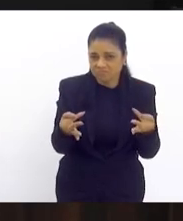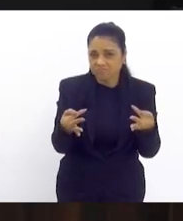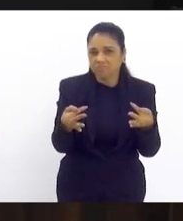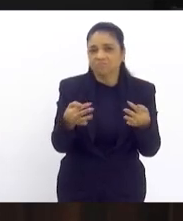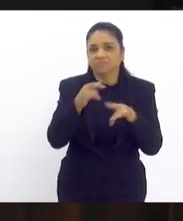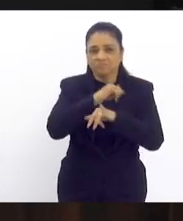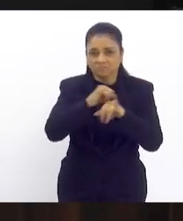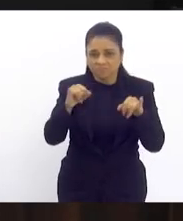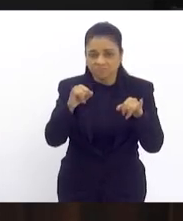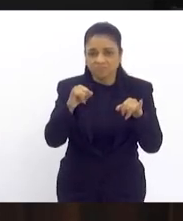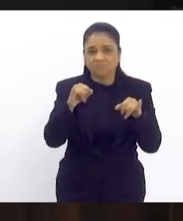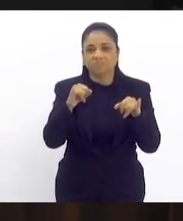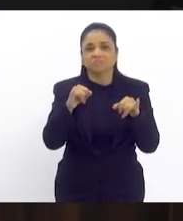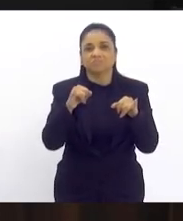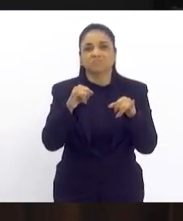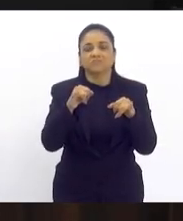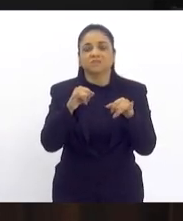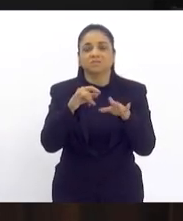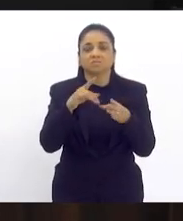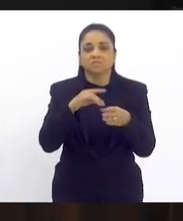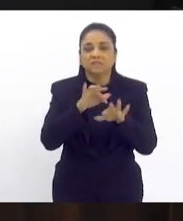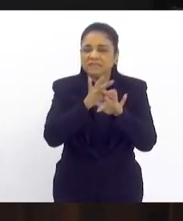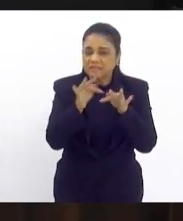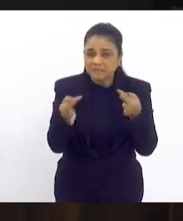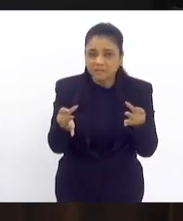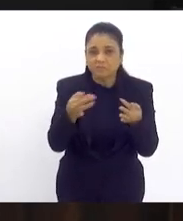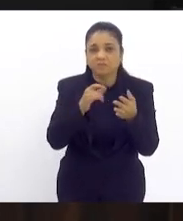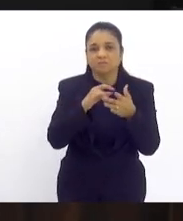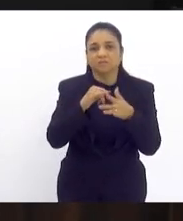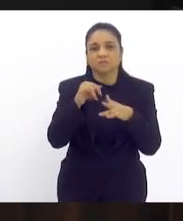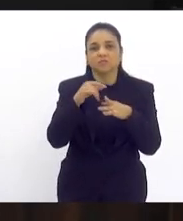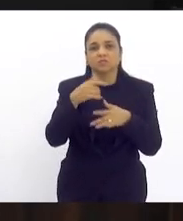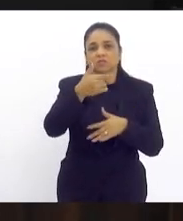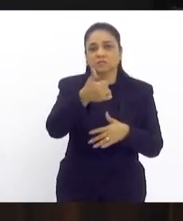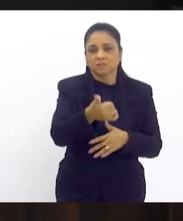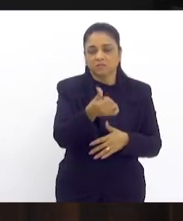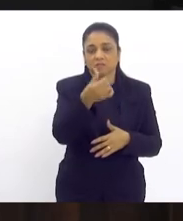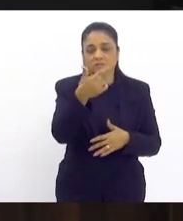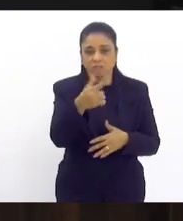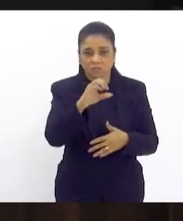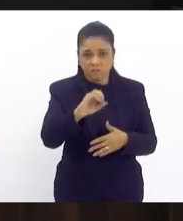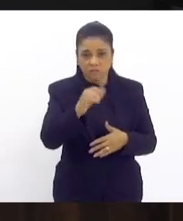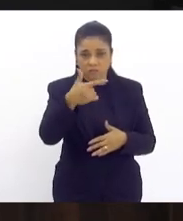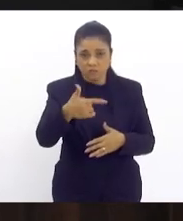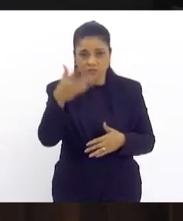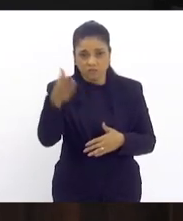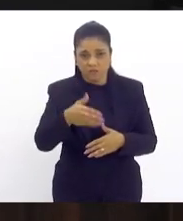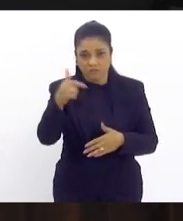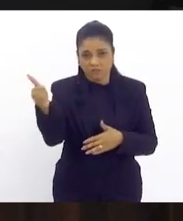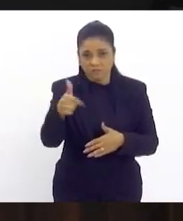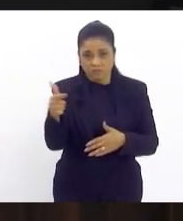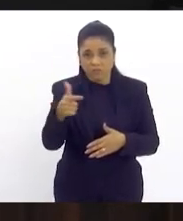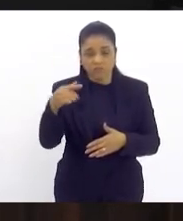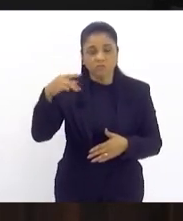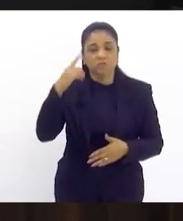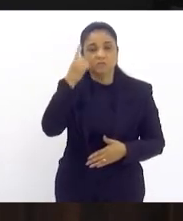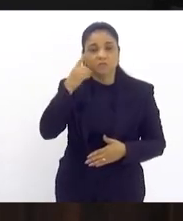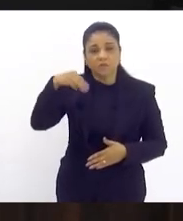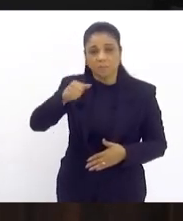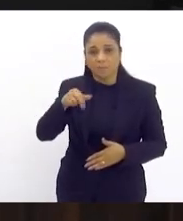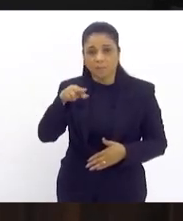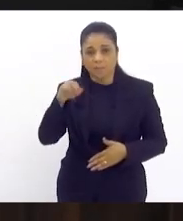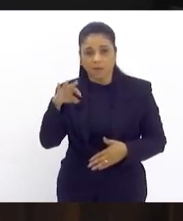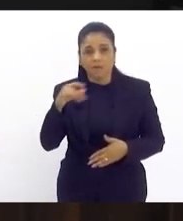Anuncio, indicação simples, número 602-2022, de autoria do deputado Marta Rocha, que solicita ao